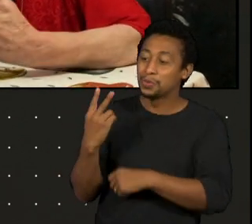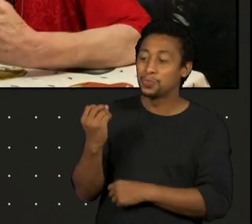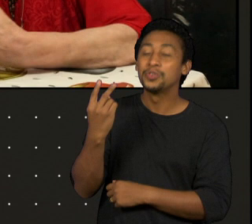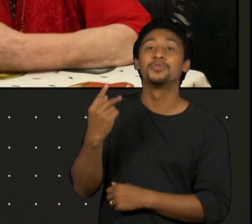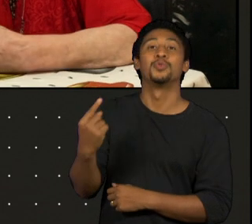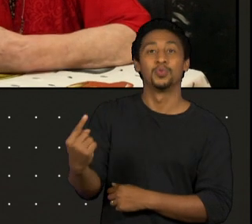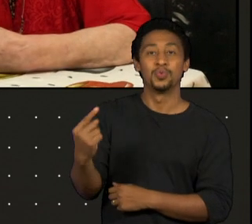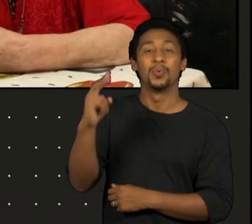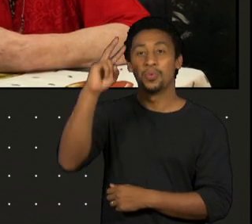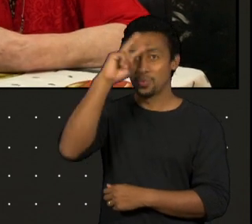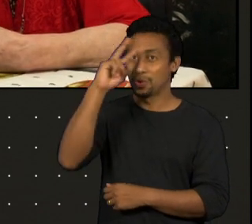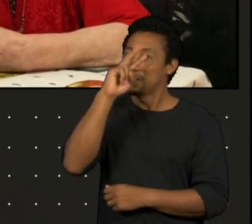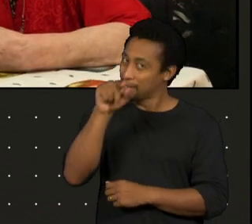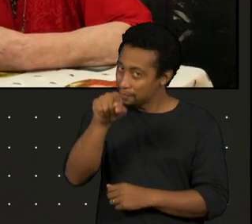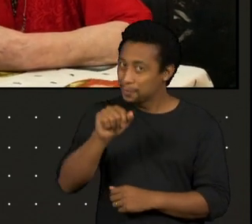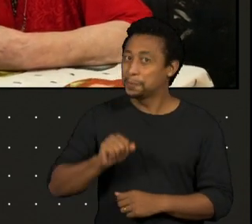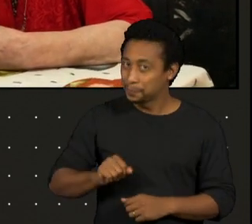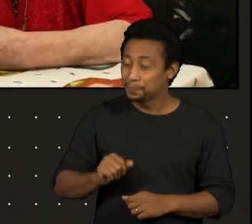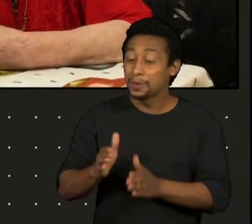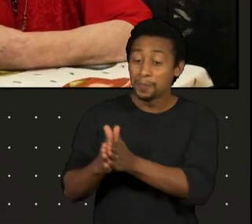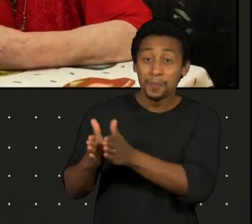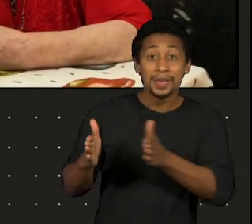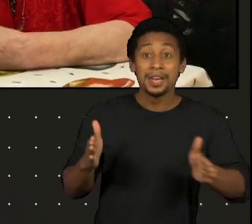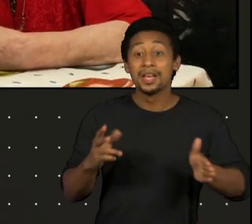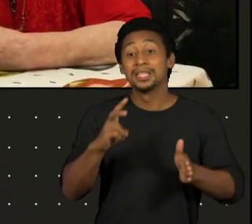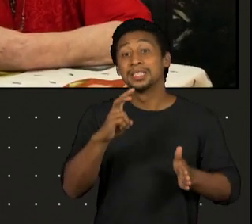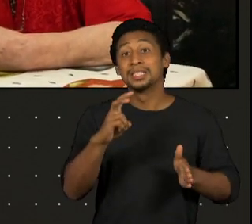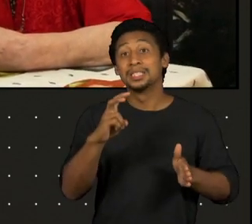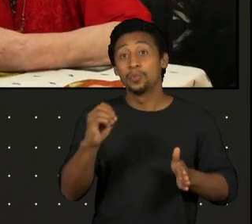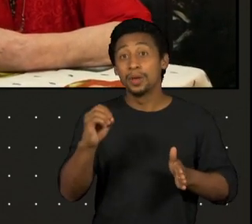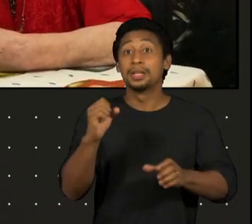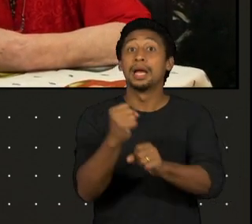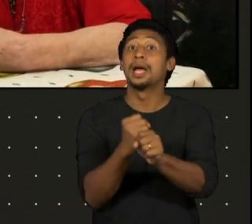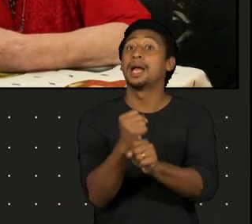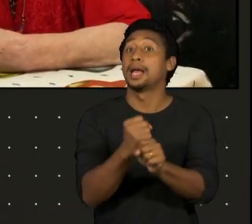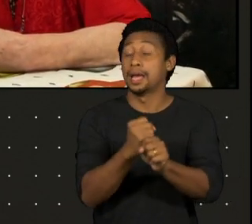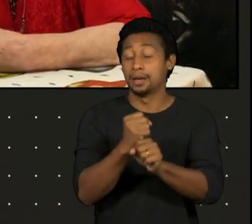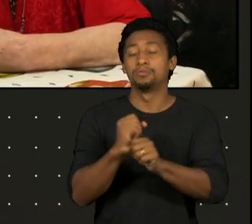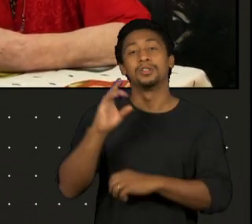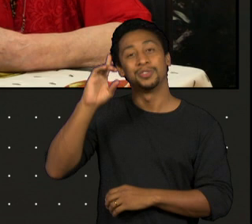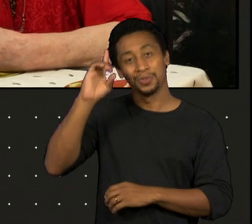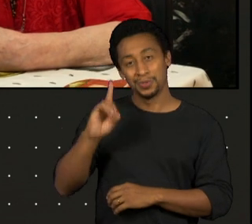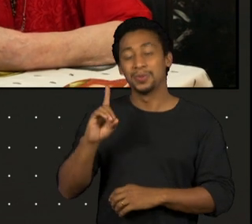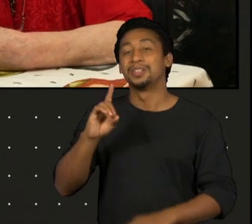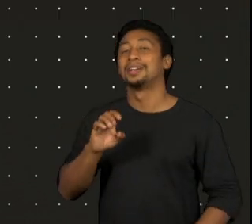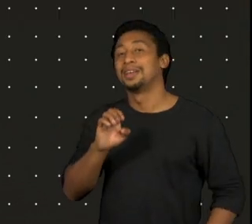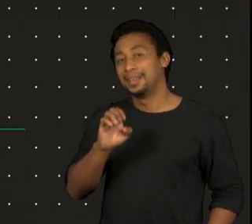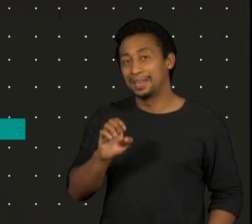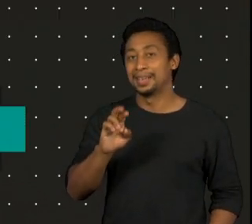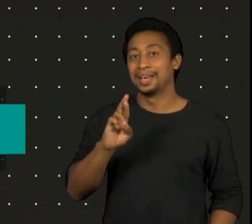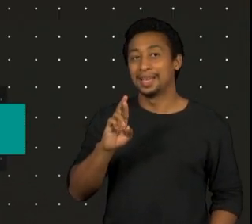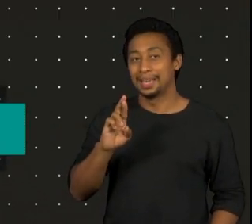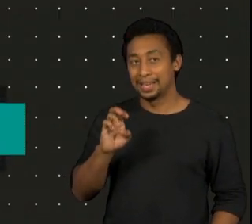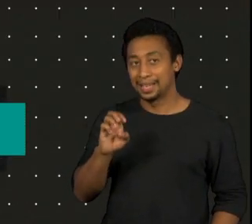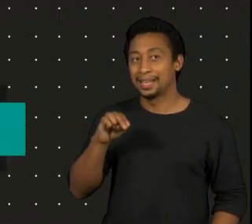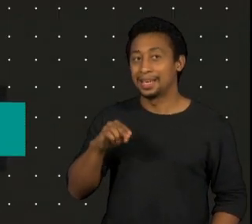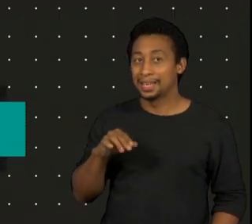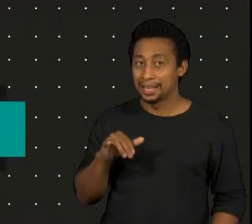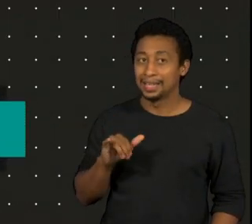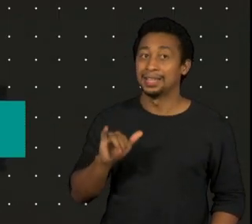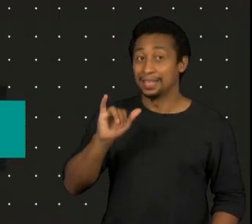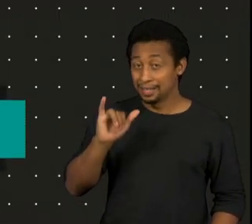lembra também que faz 50 anos que a nossa querida diretora Eleni Guariba tem o corpo